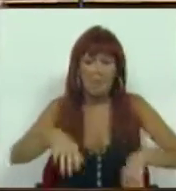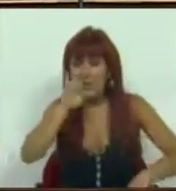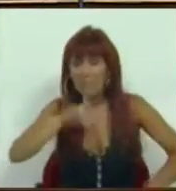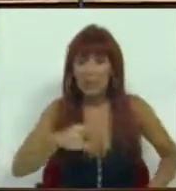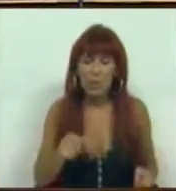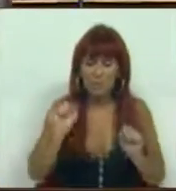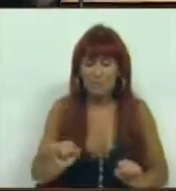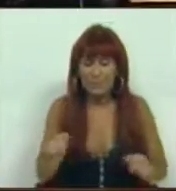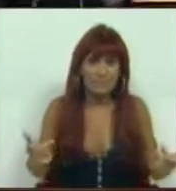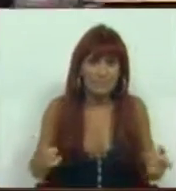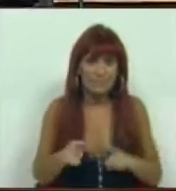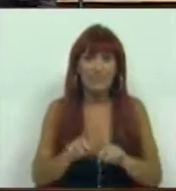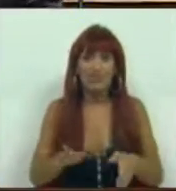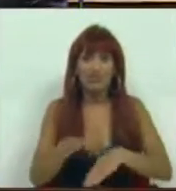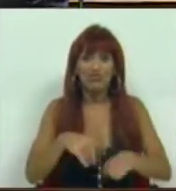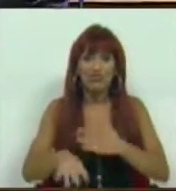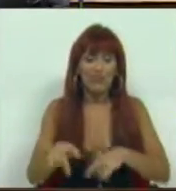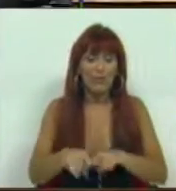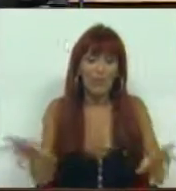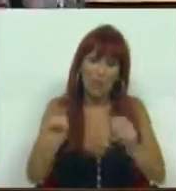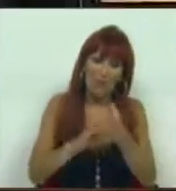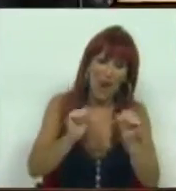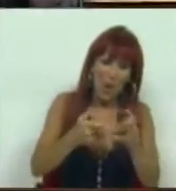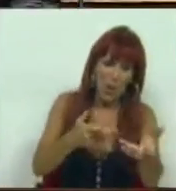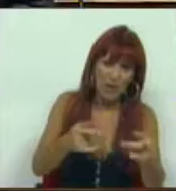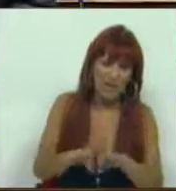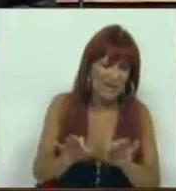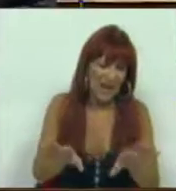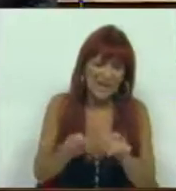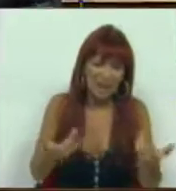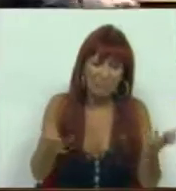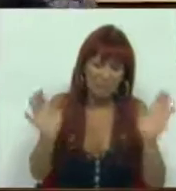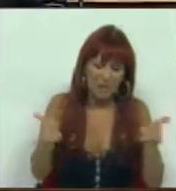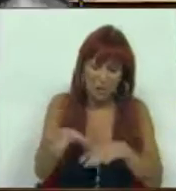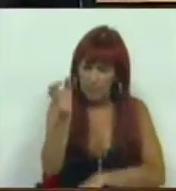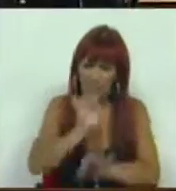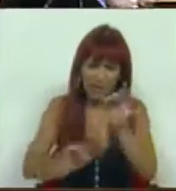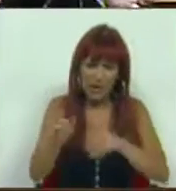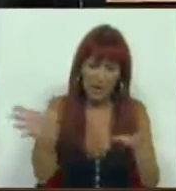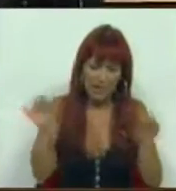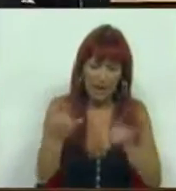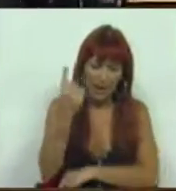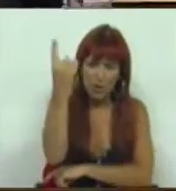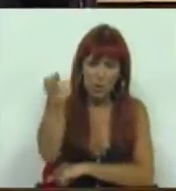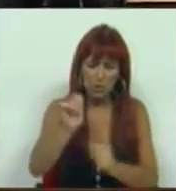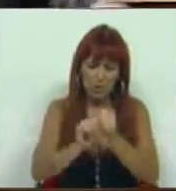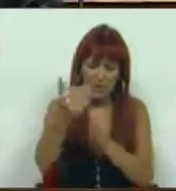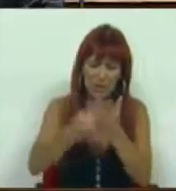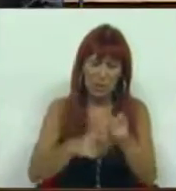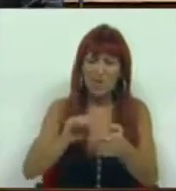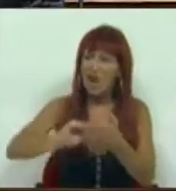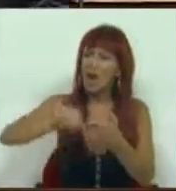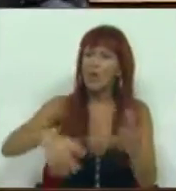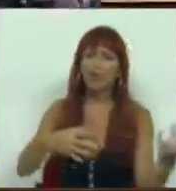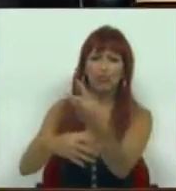prática e no concreto estão já a estabelecer um novo acordo e vão e estão já a preparar mais um documento que vão